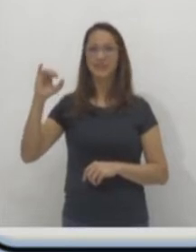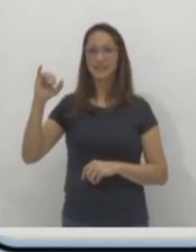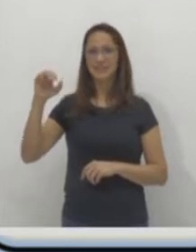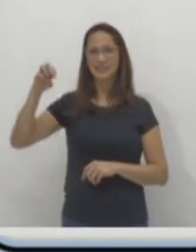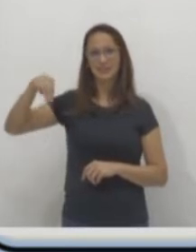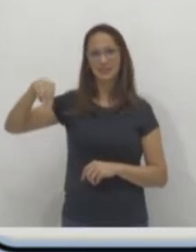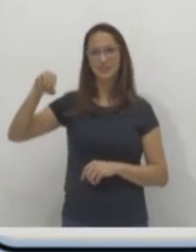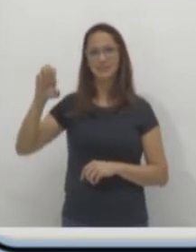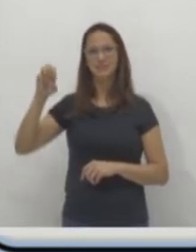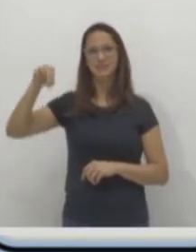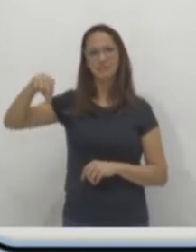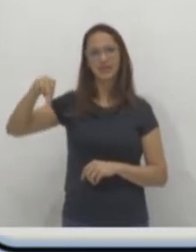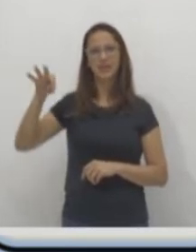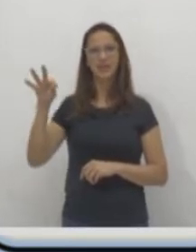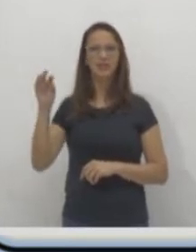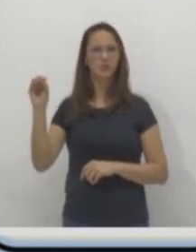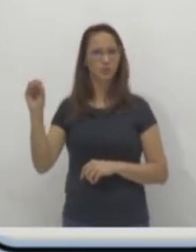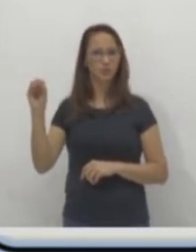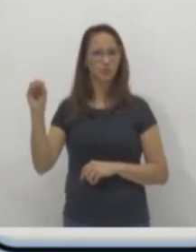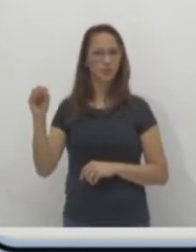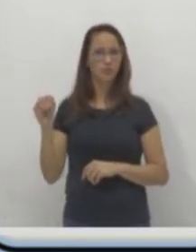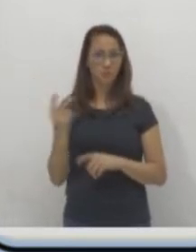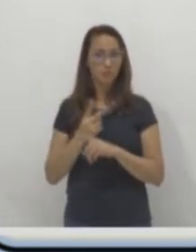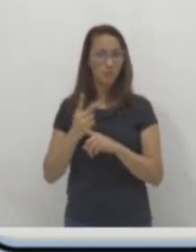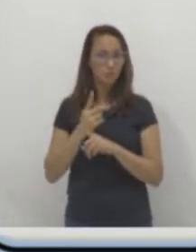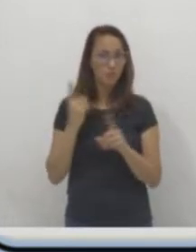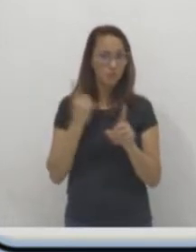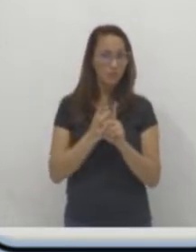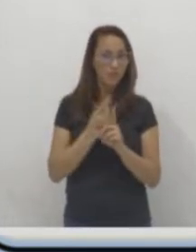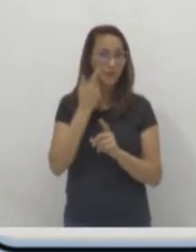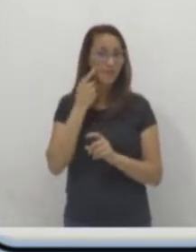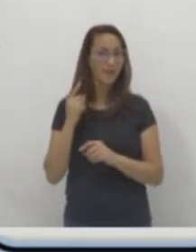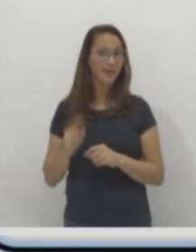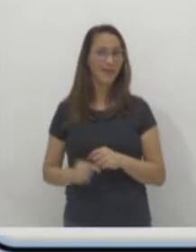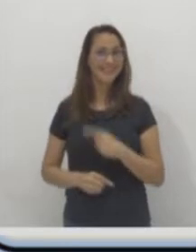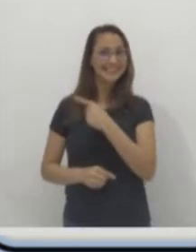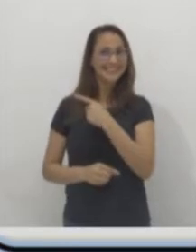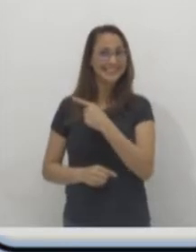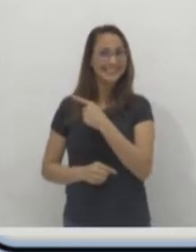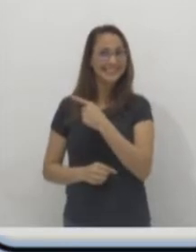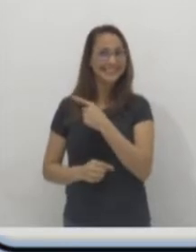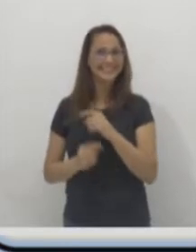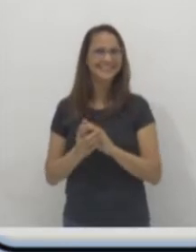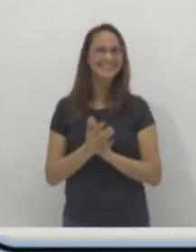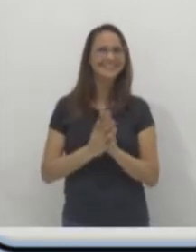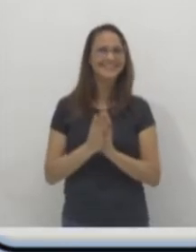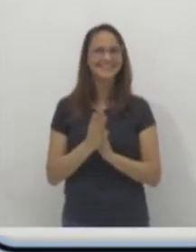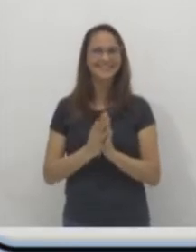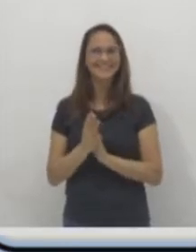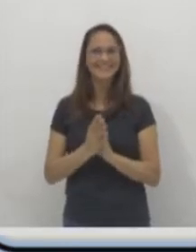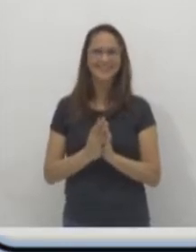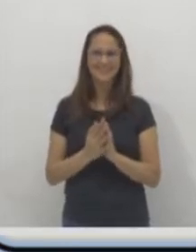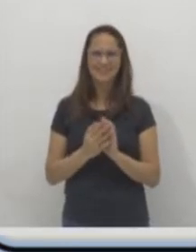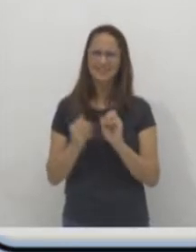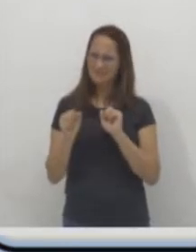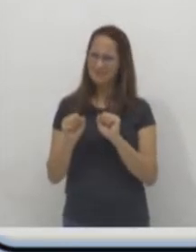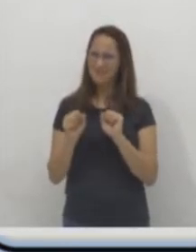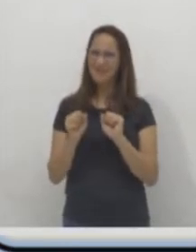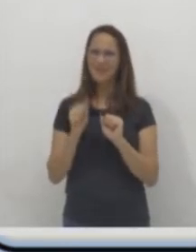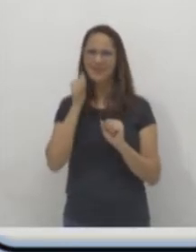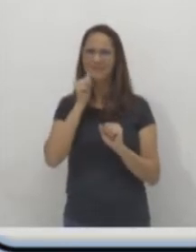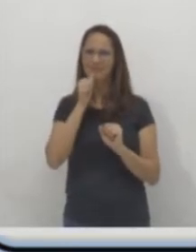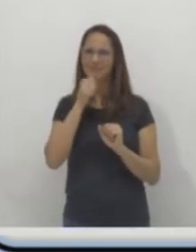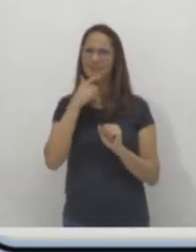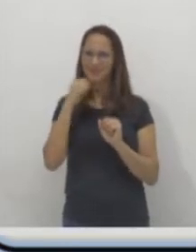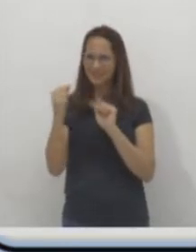seu lado. Mamãe, papai, titio, titia, vovô, vovó, irmãozinho. Mostra para eles que você é esperto, esperta. E achou a palavra cimento.